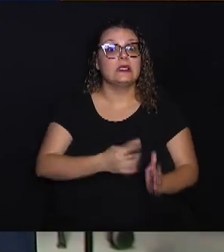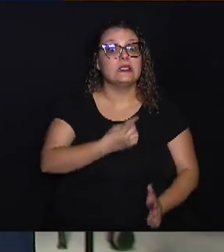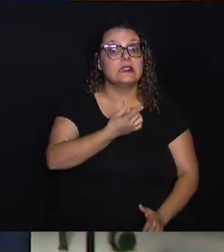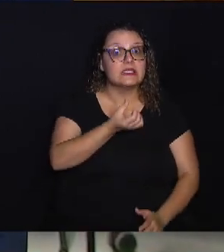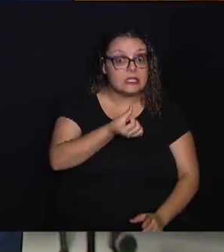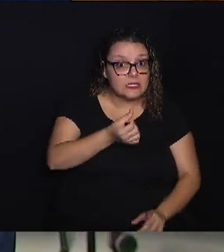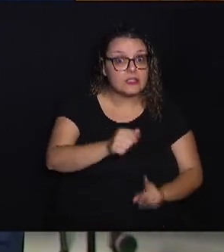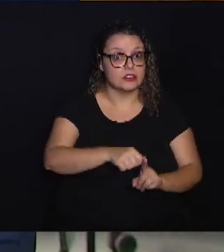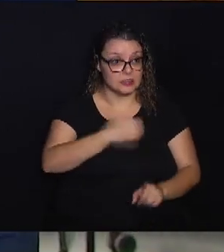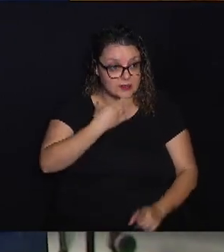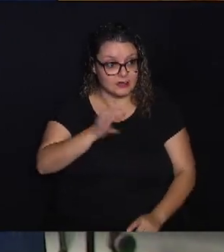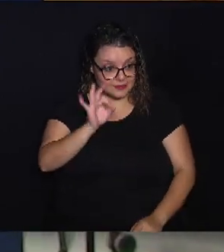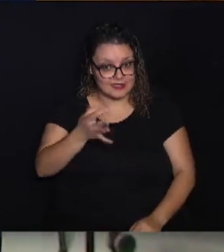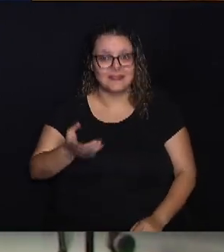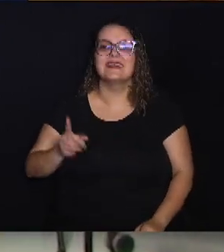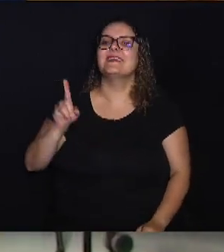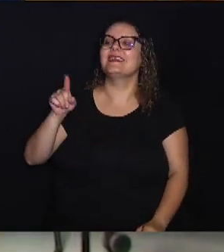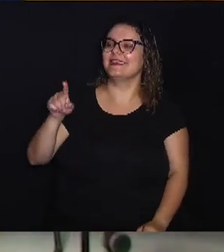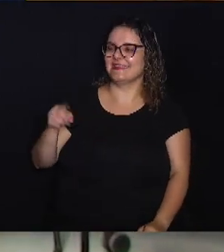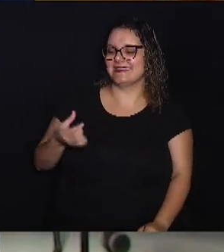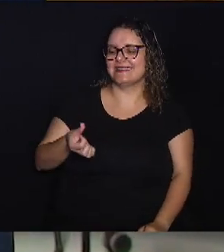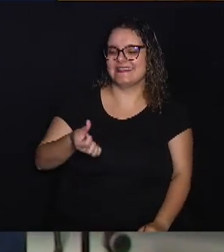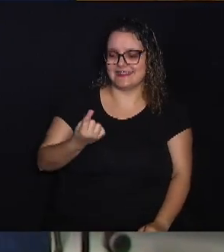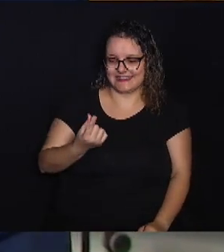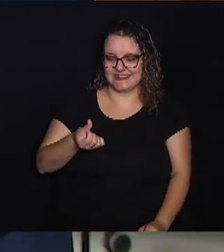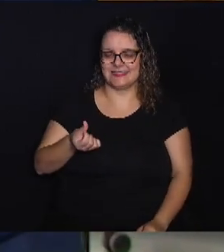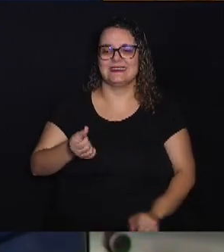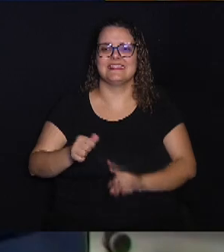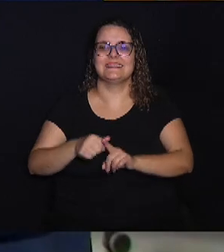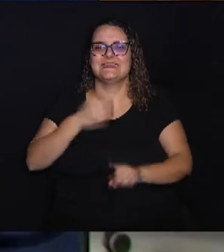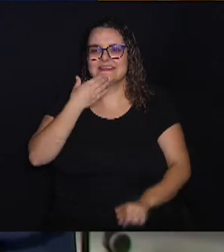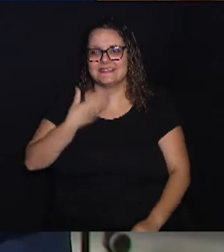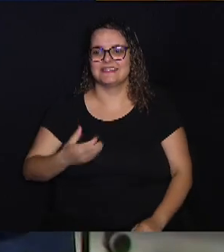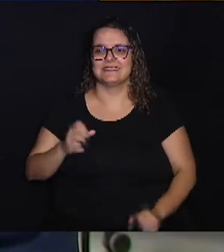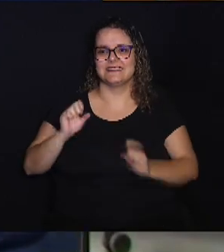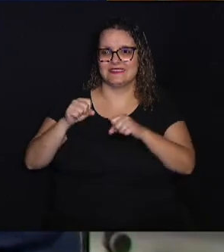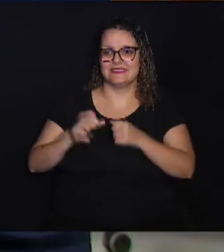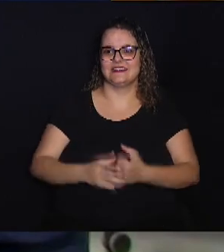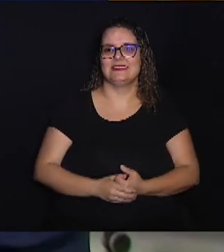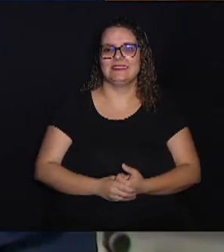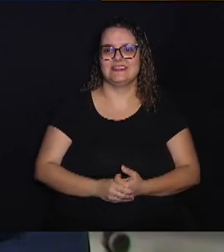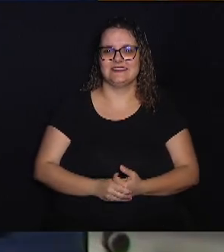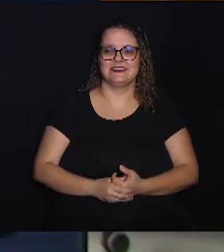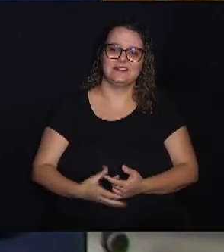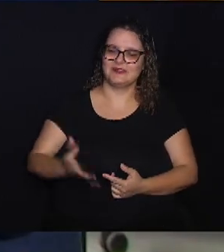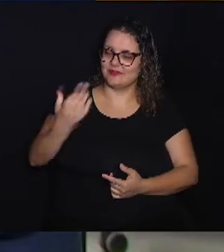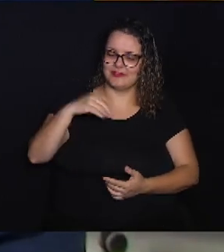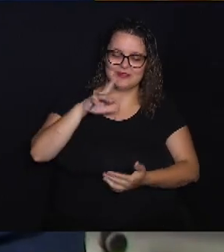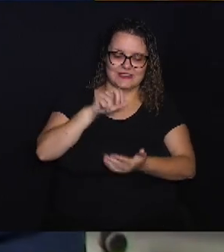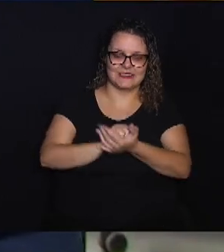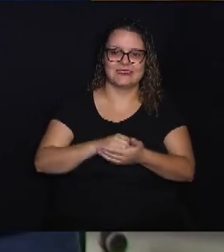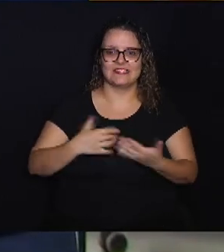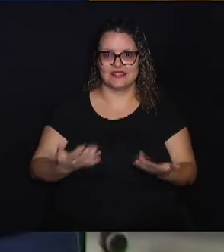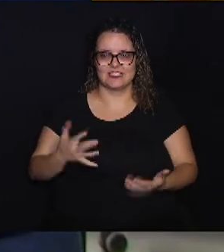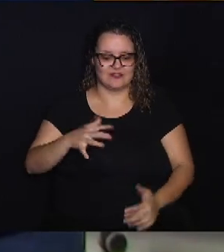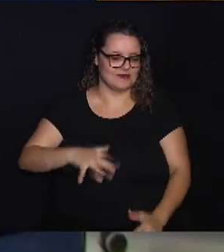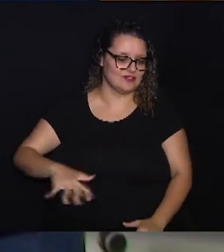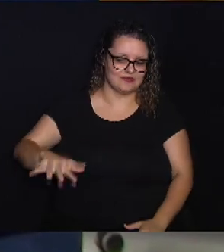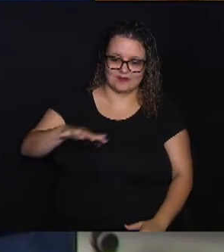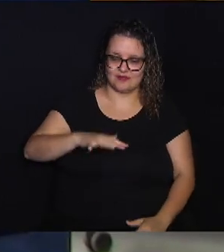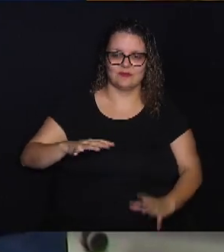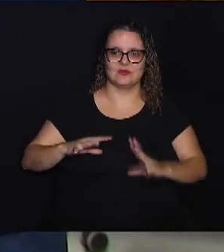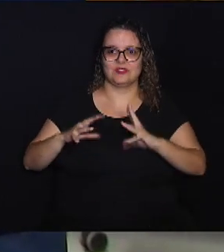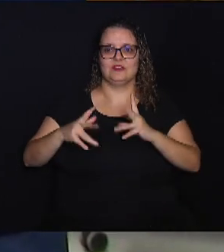de dezembro, é isso? Isso, é 16 de dezembro. E vamos lá, vamos se inscrever aqui, a região toda.